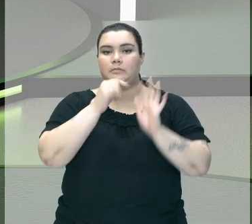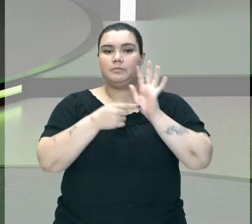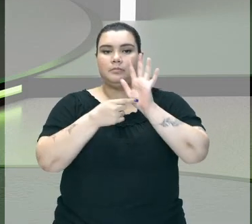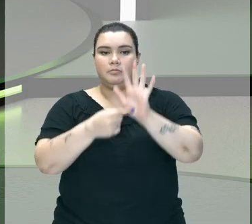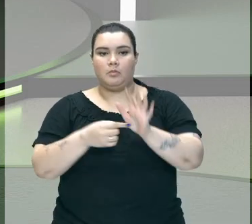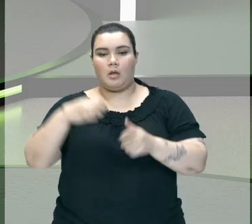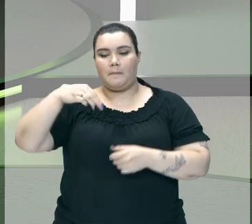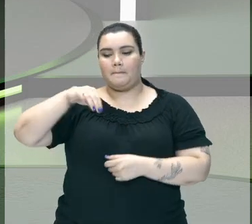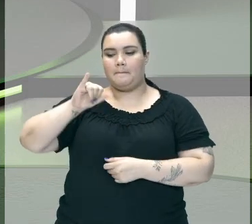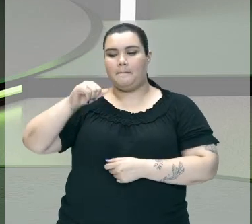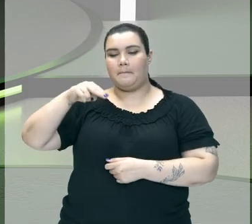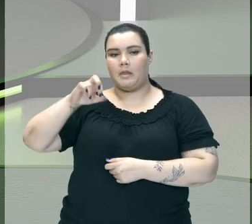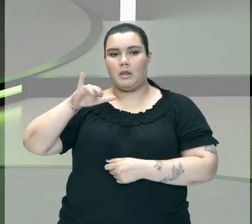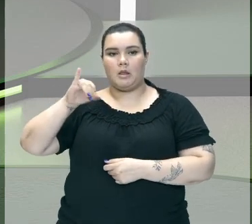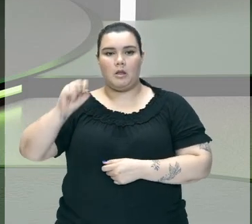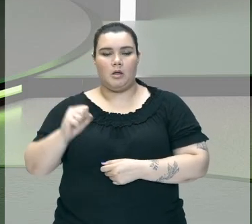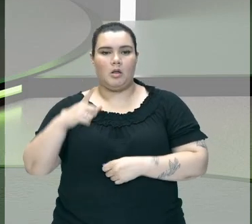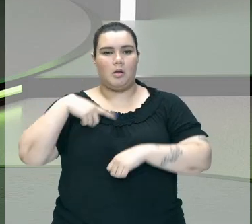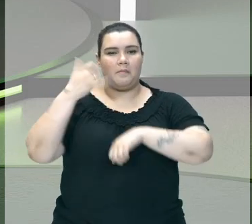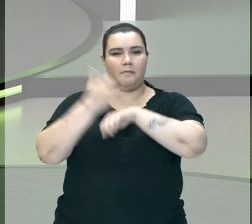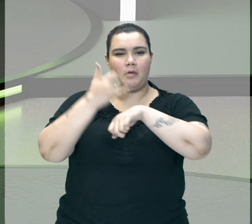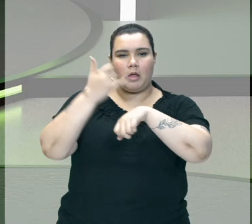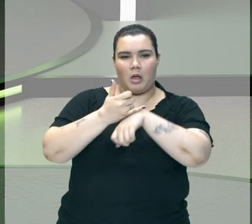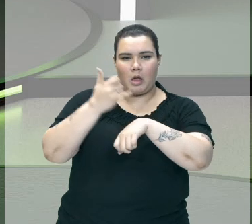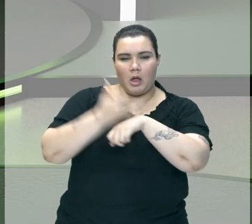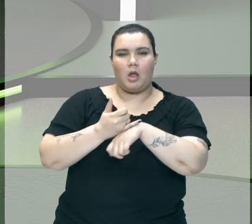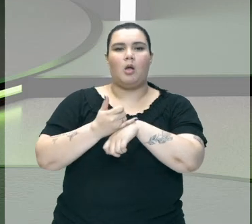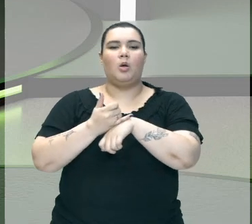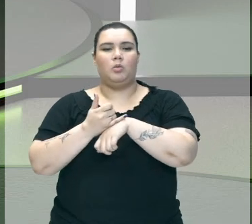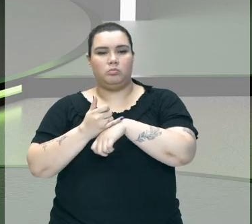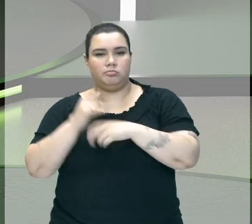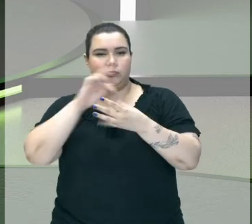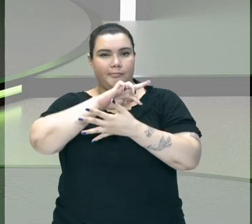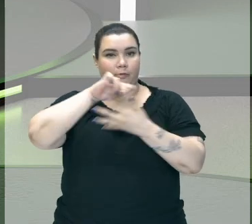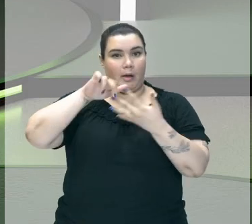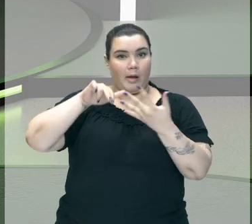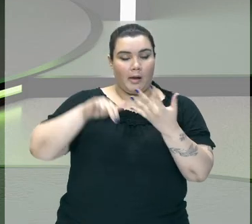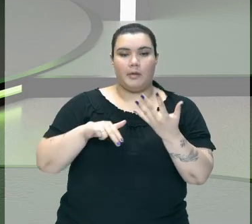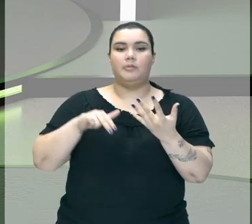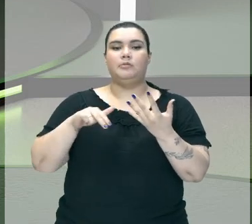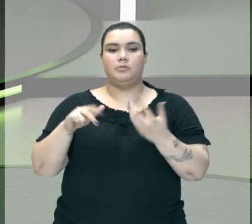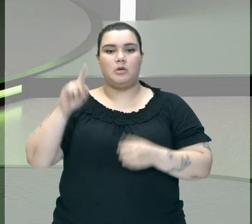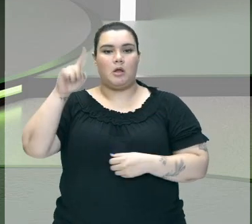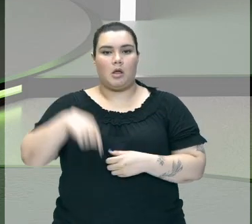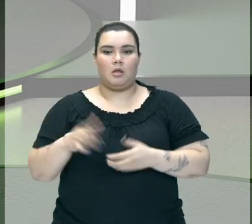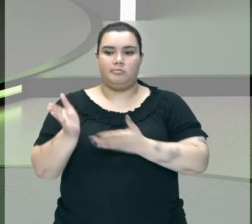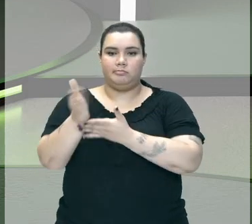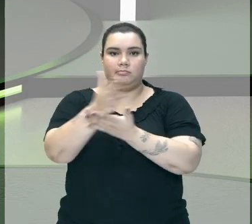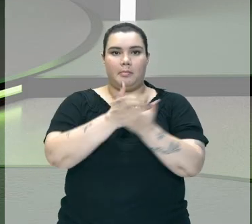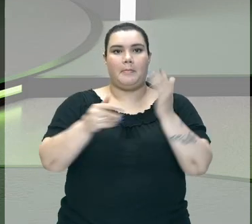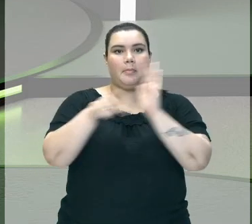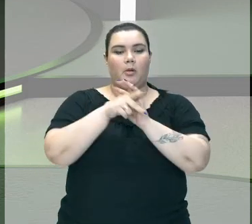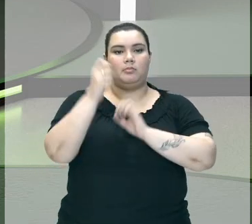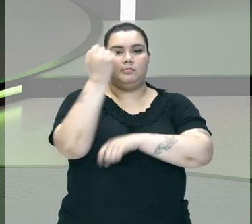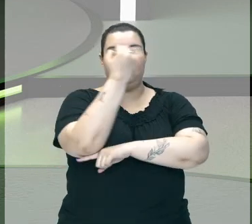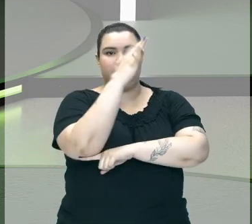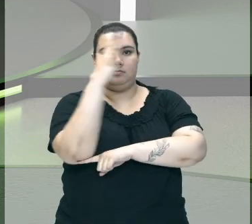minérios Em metais Como o cobre O ferro E o chumbo Que são coletados Da natureza